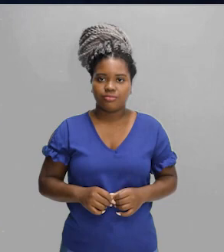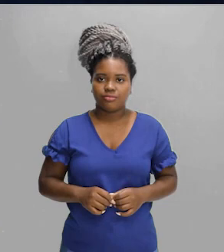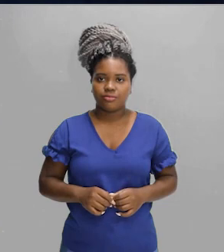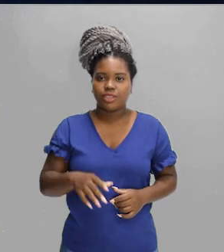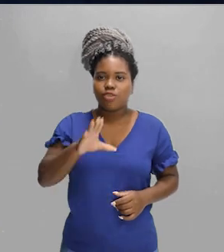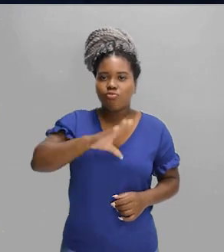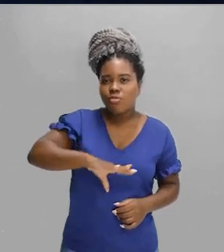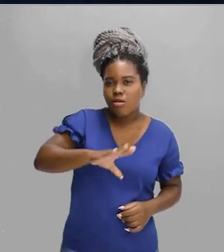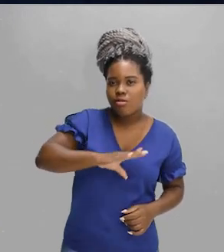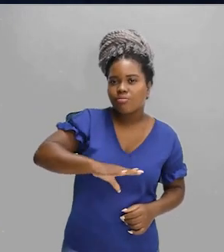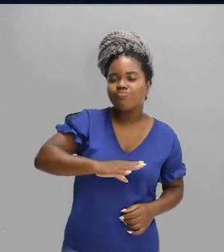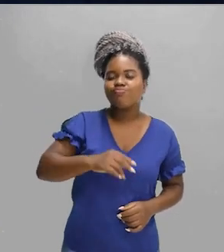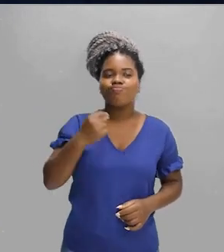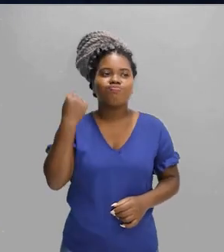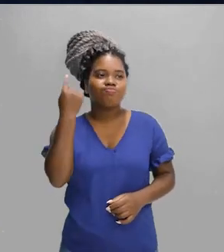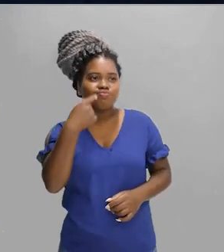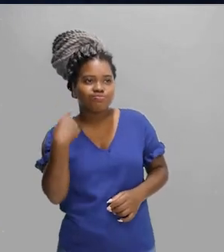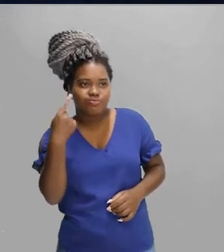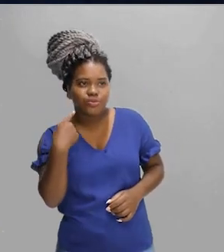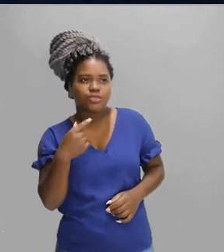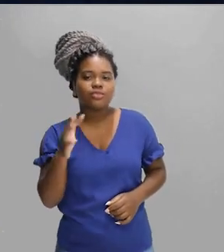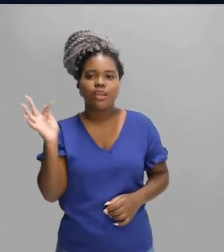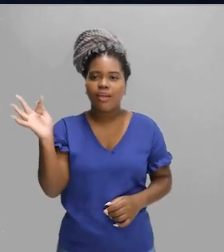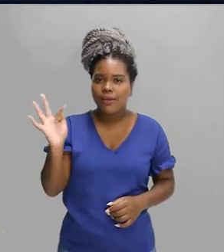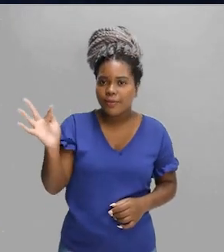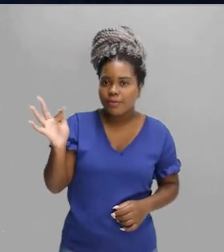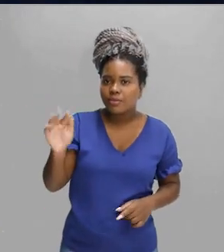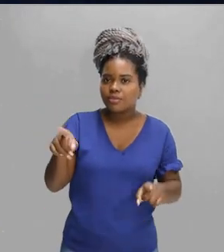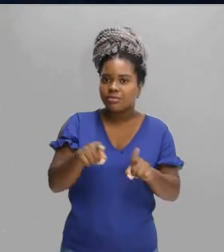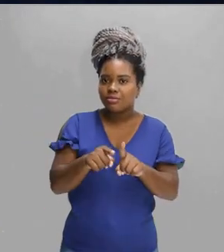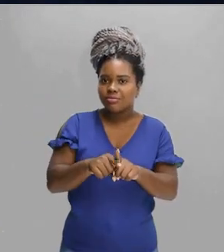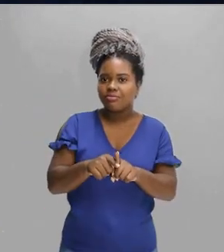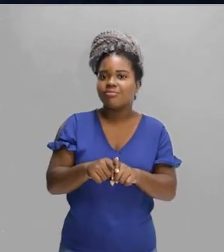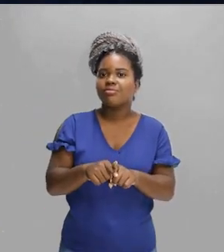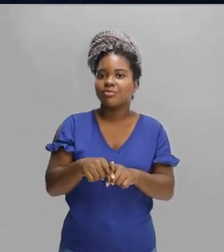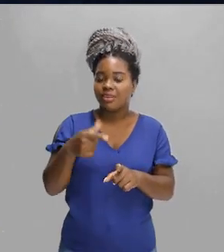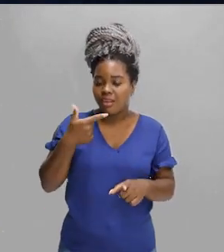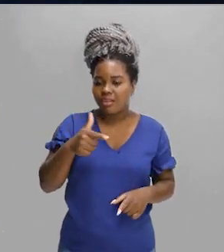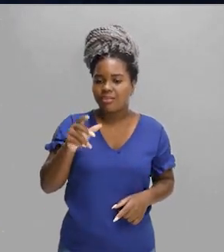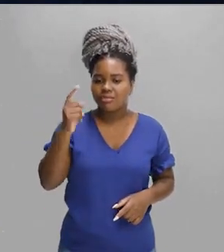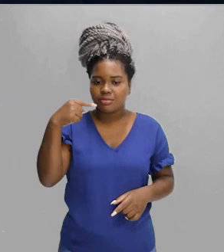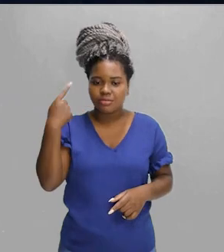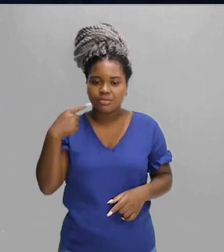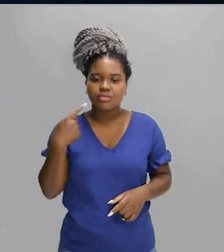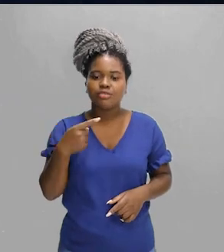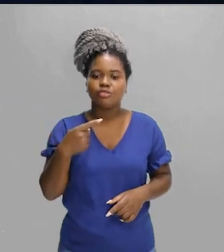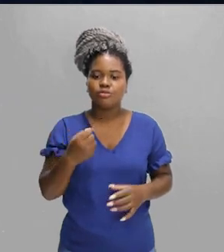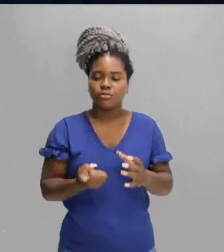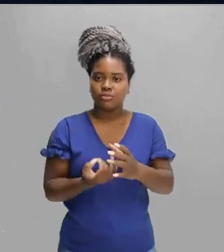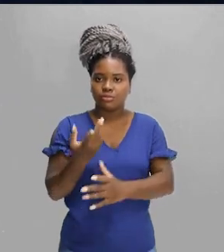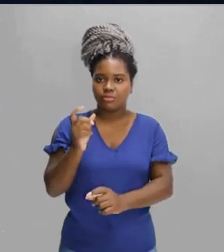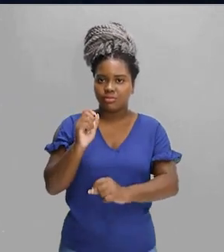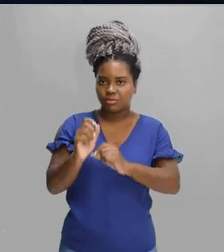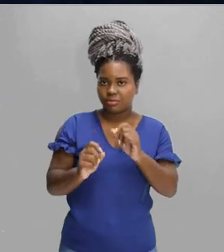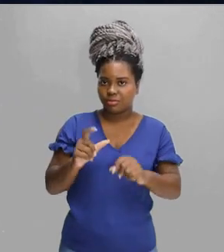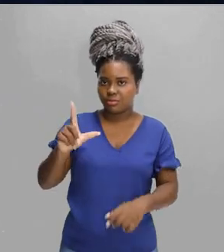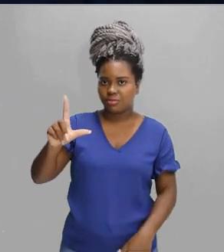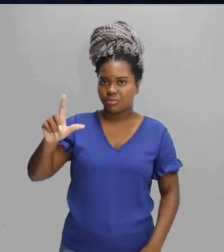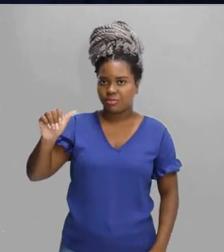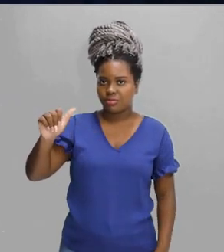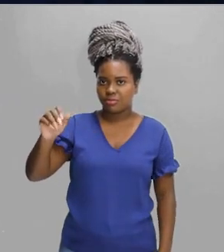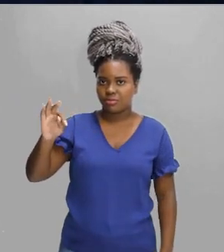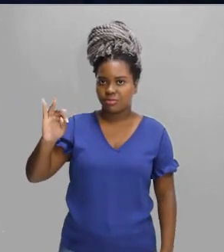O português, o espanhol, o francês e a língua espanhola derivam do latim. Então, elas estão em constante